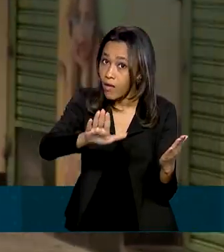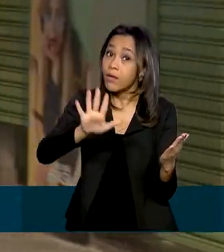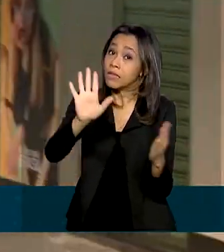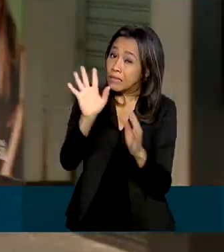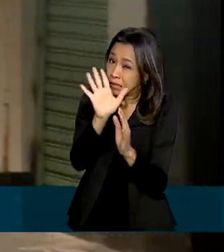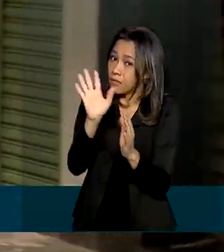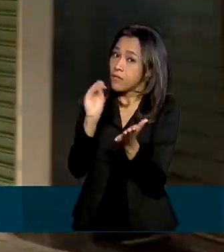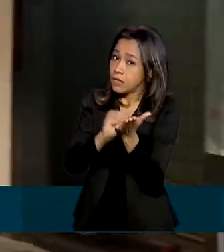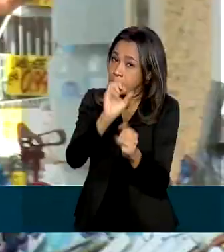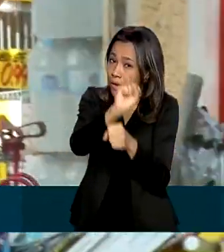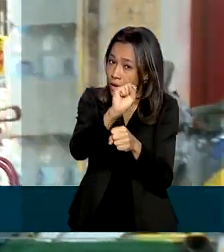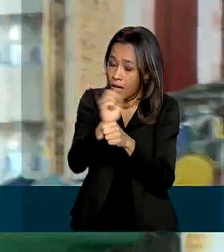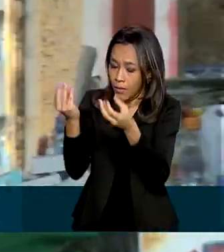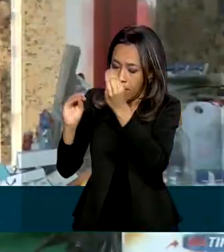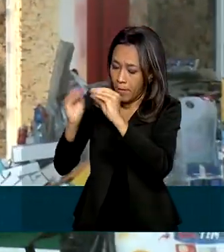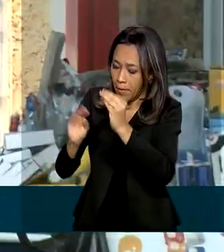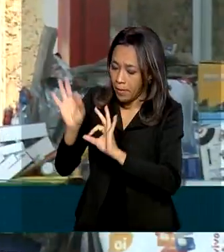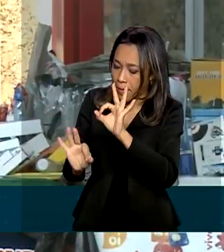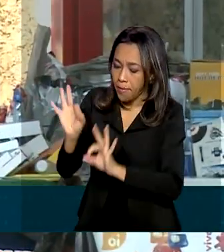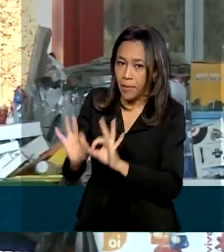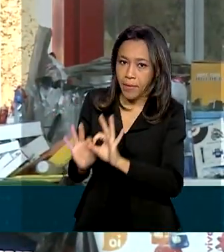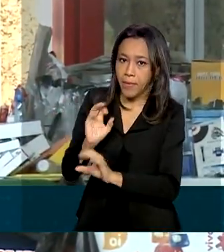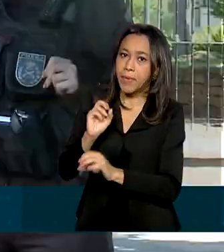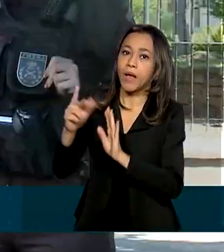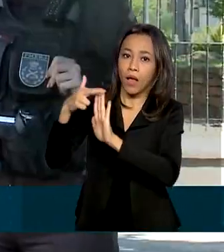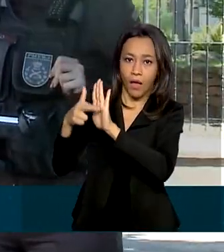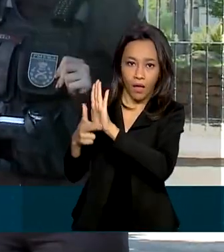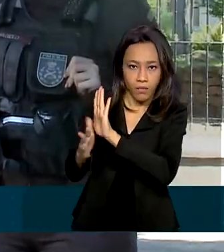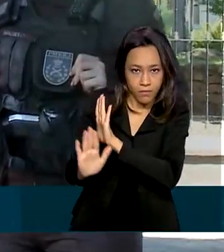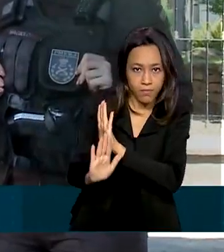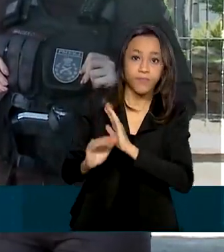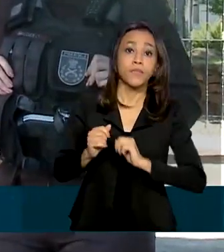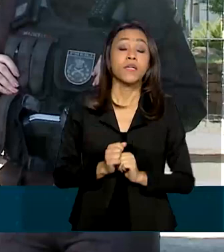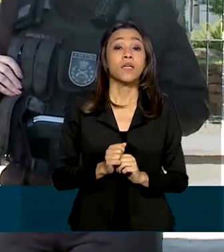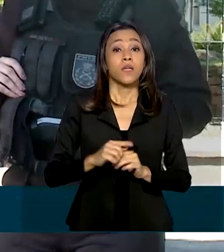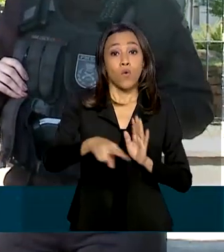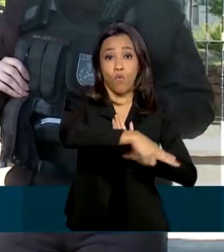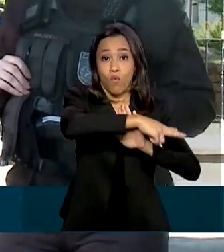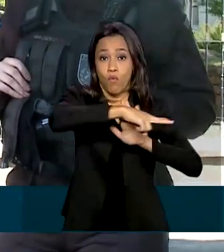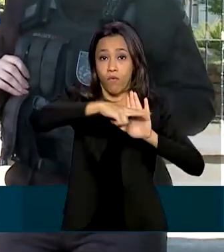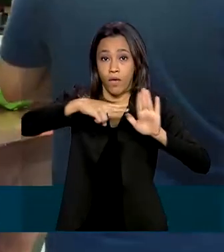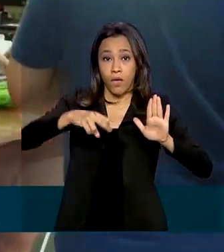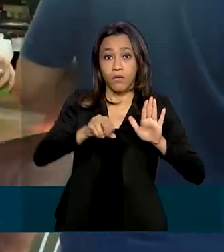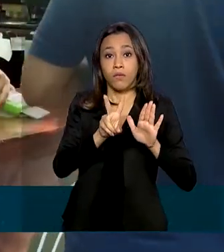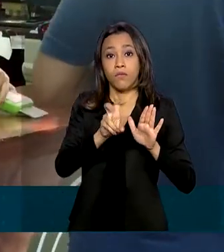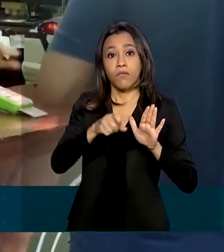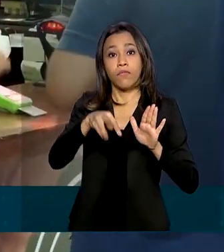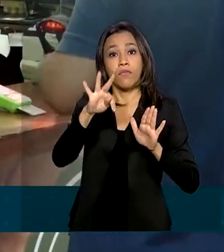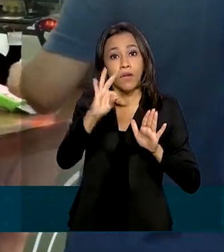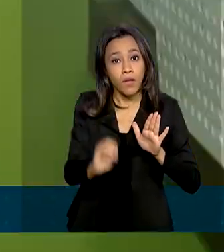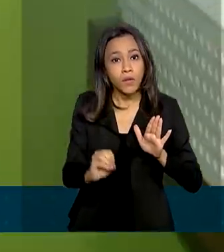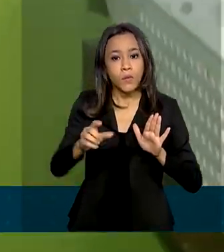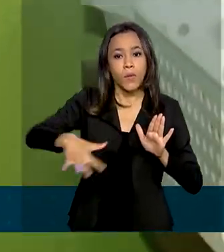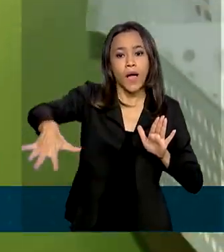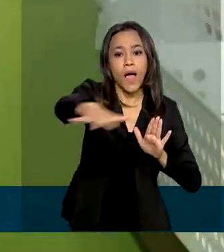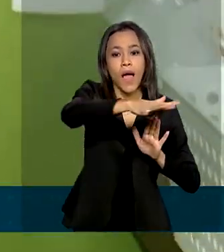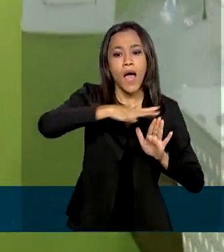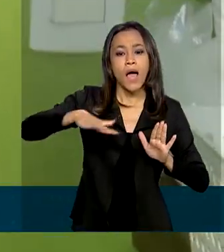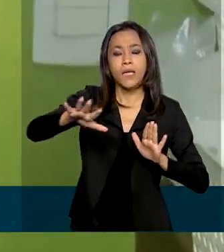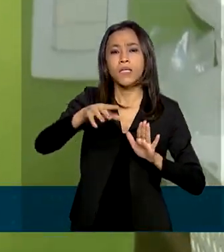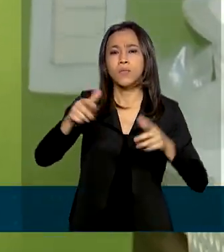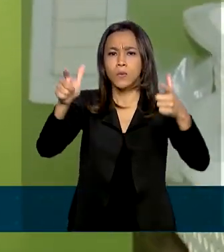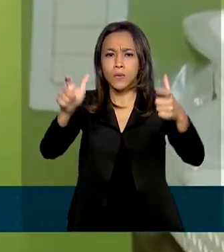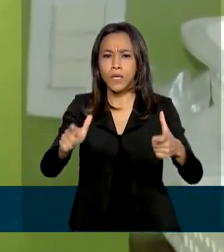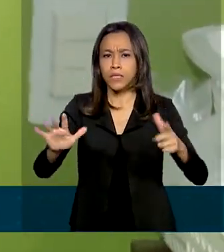regulamentada, segundo a lei. Com um dos vetos do presidente Jair Bolsonaro, os estabelecimentos abertos